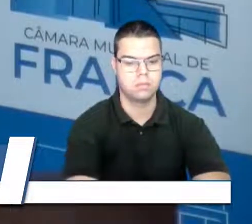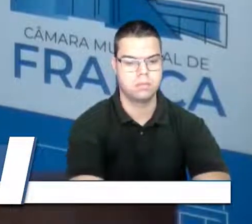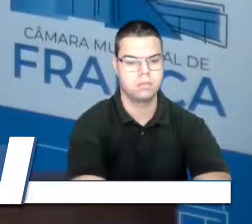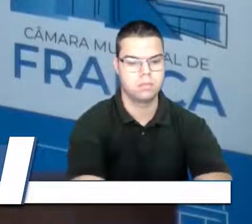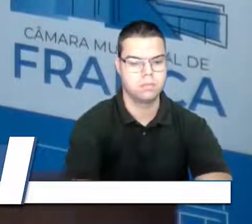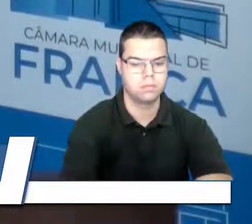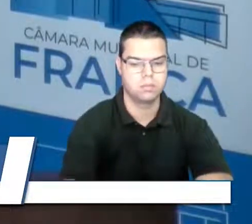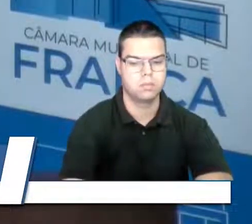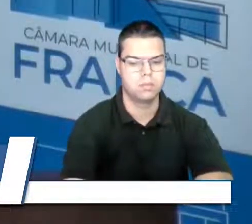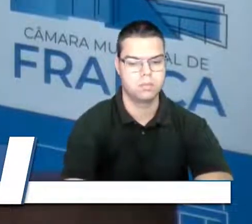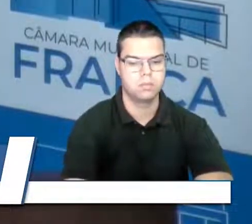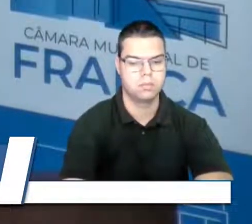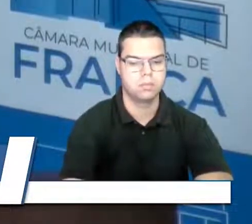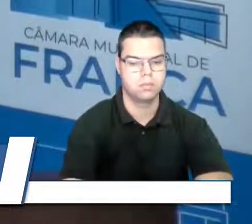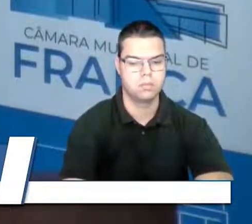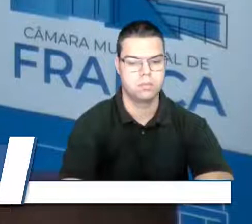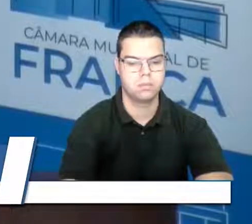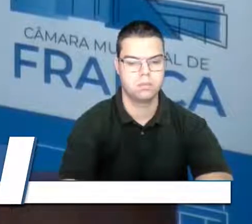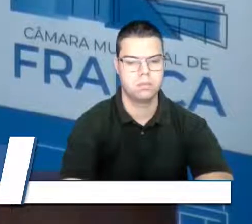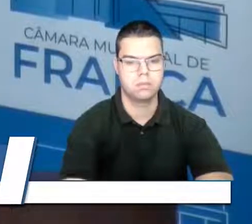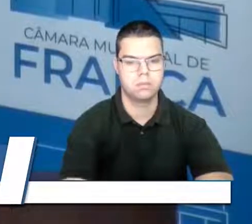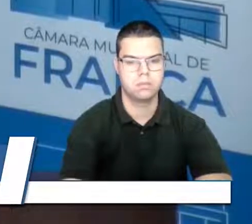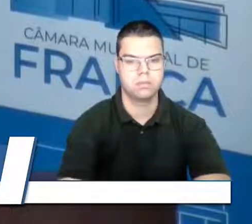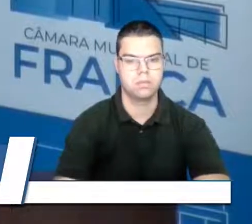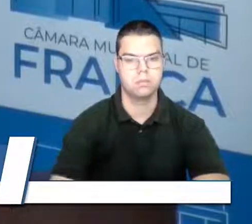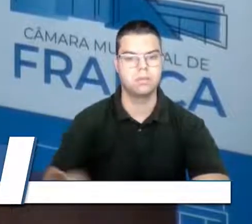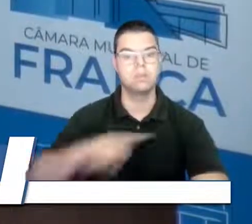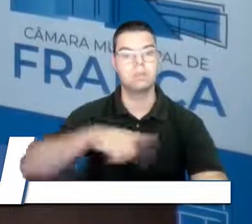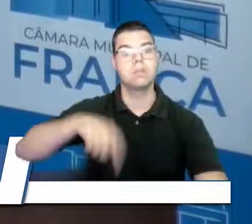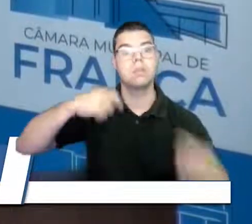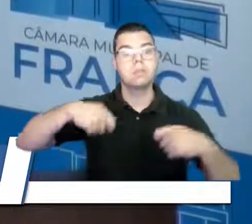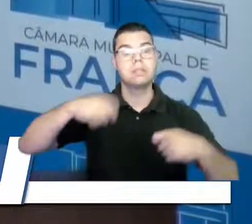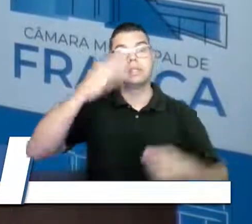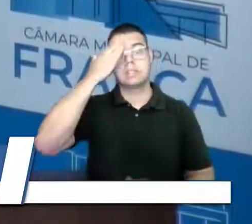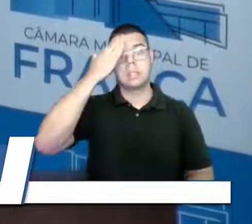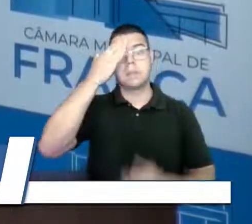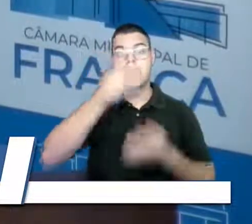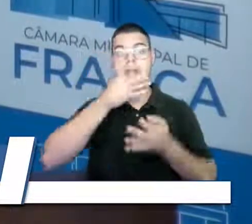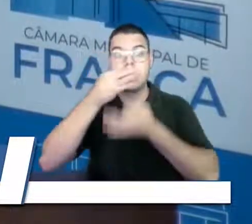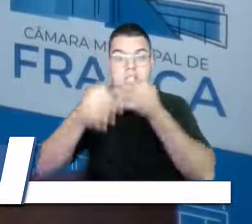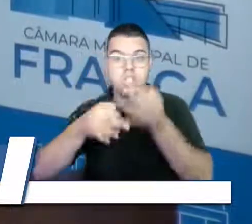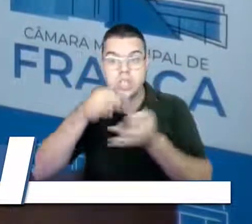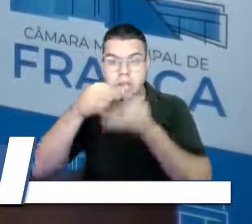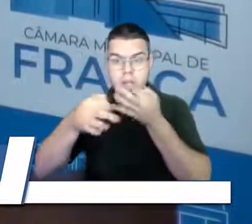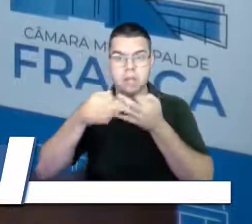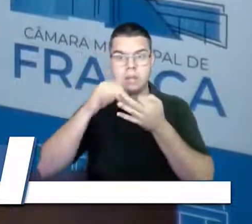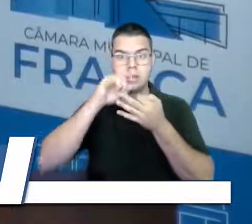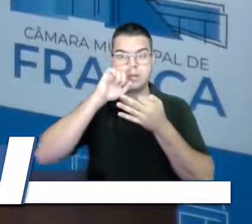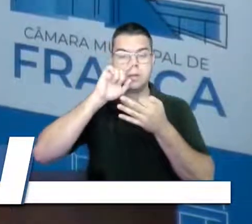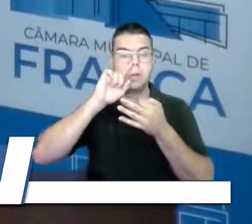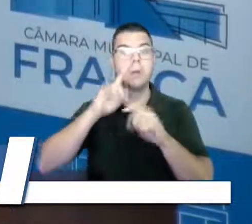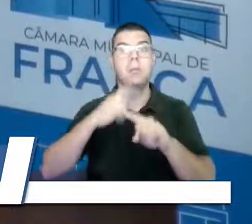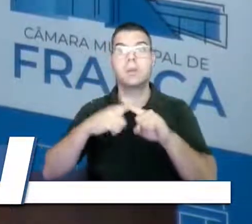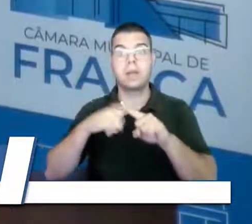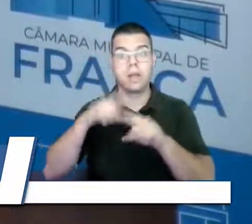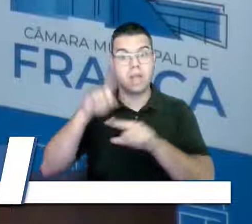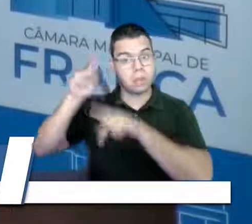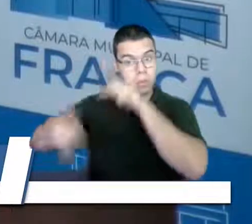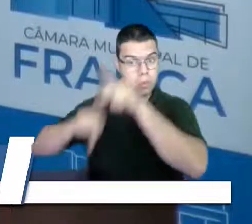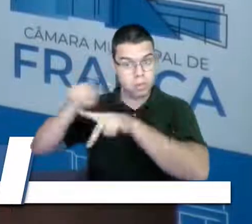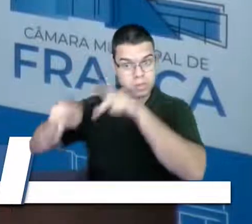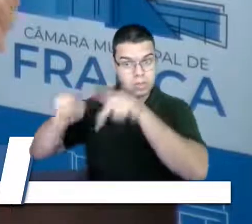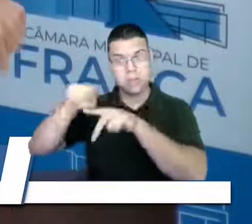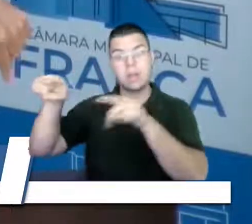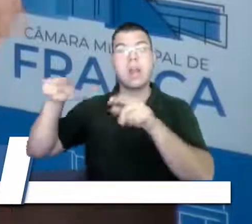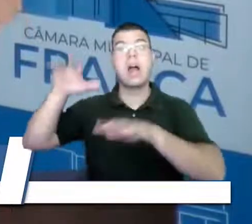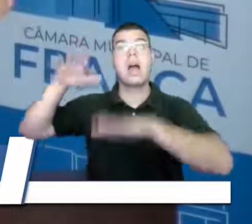a gente precisa saber criticar. Até criticar, a gente precisa saber. Porque a população, muitas vezes, com